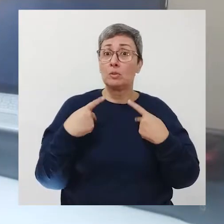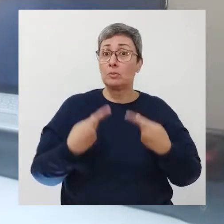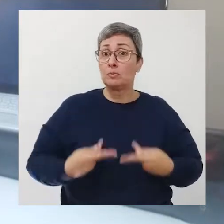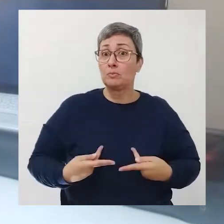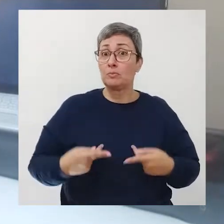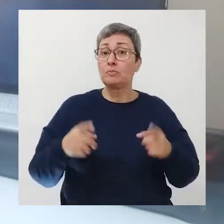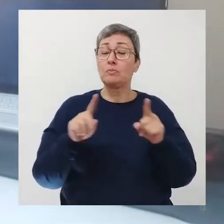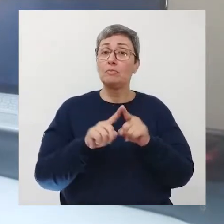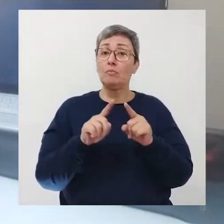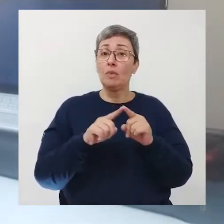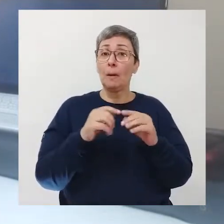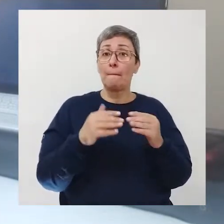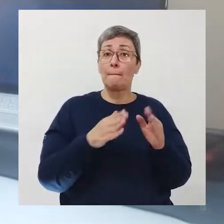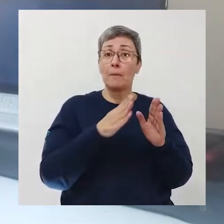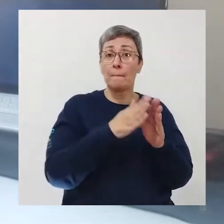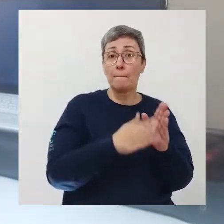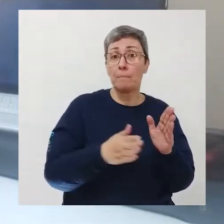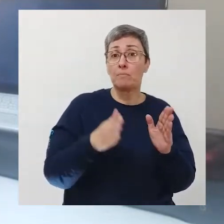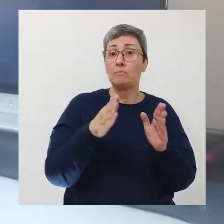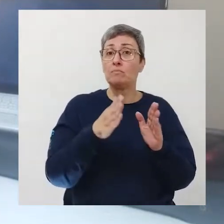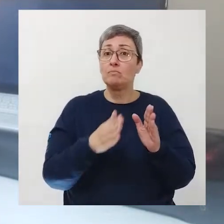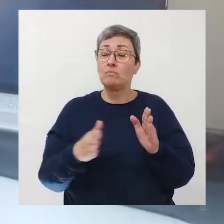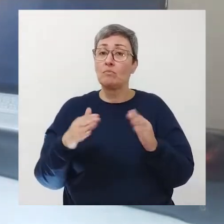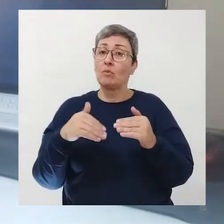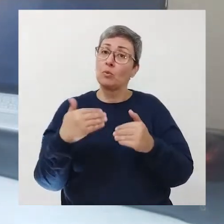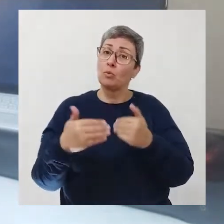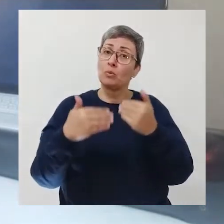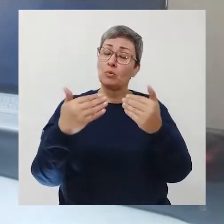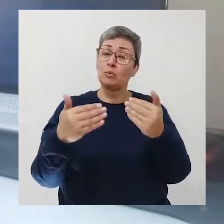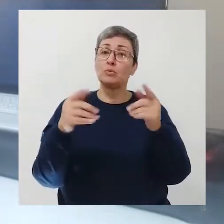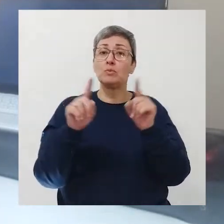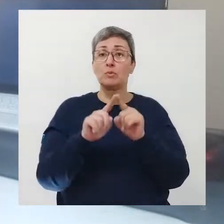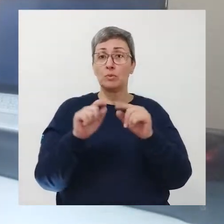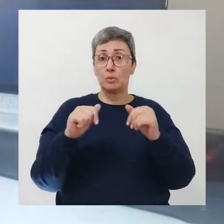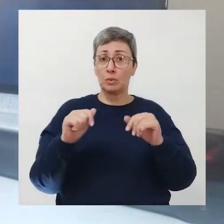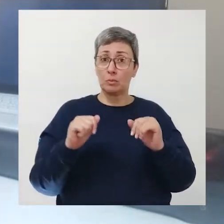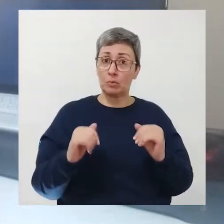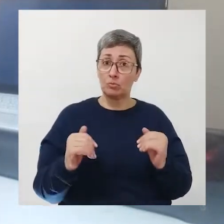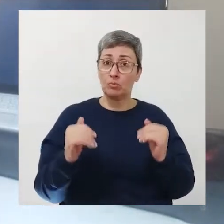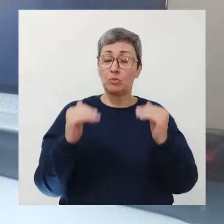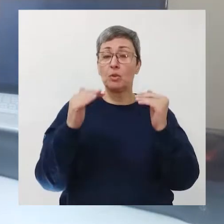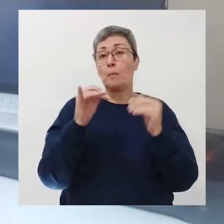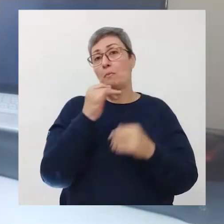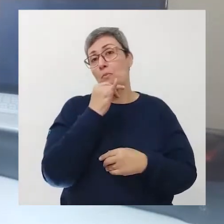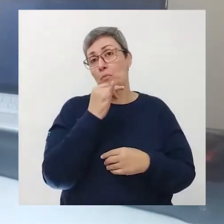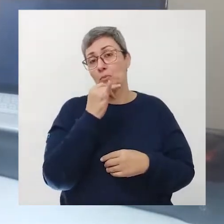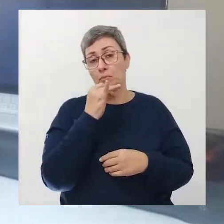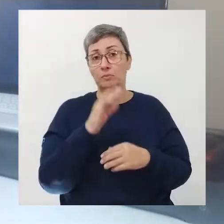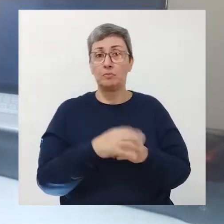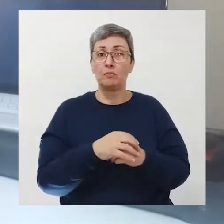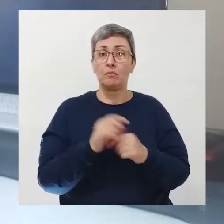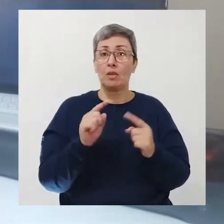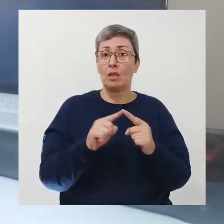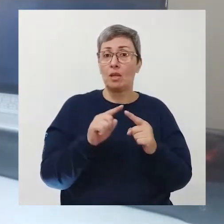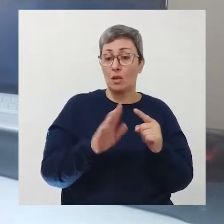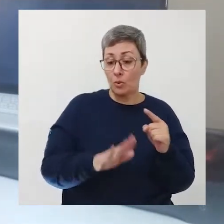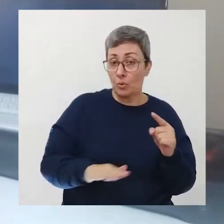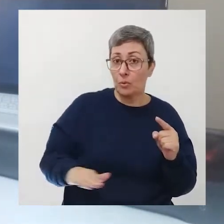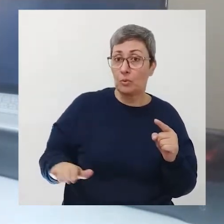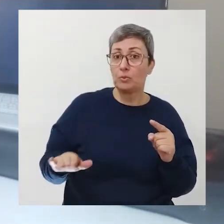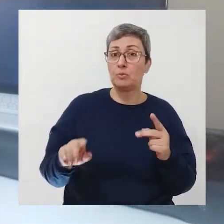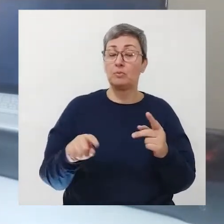humano passa por várias fases em seu desenvolvimento e crescimento Por exemplo, a primeira